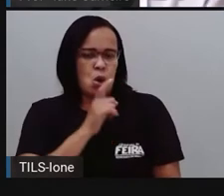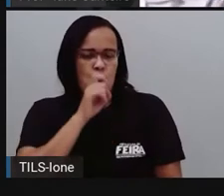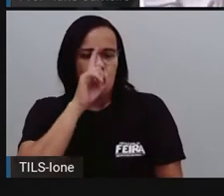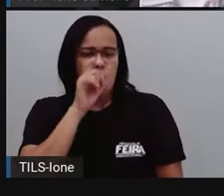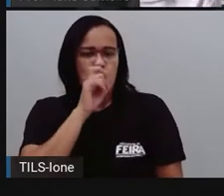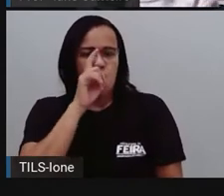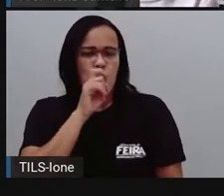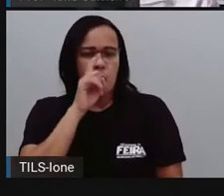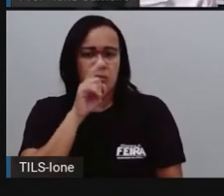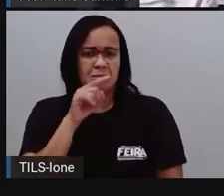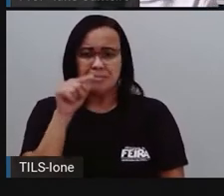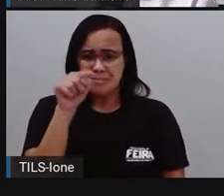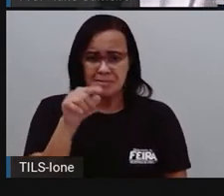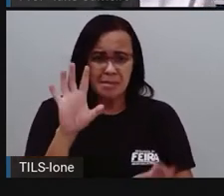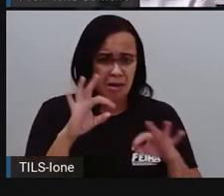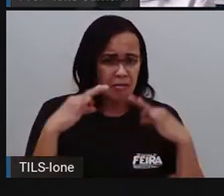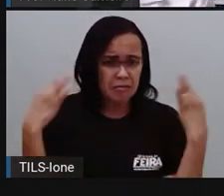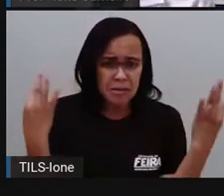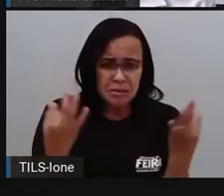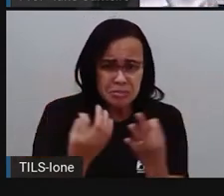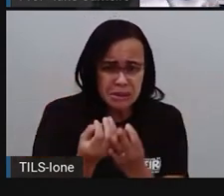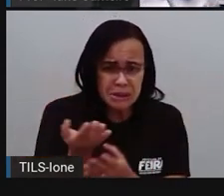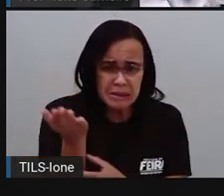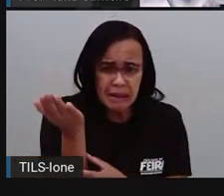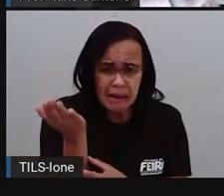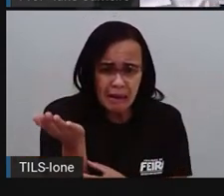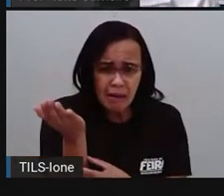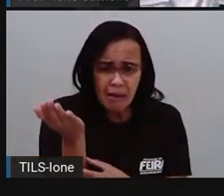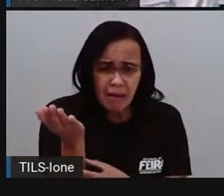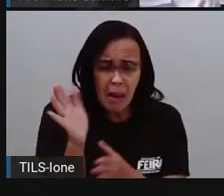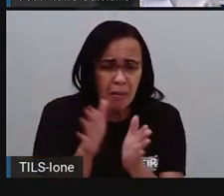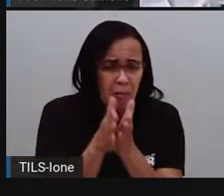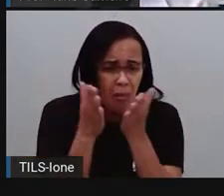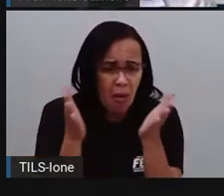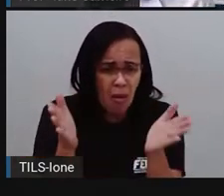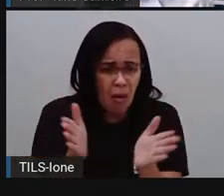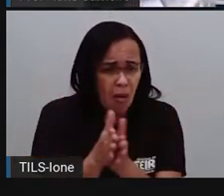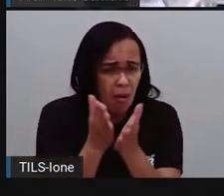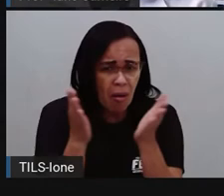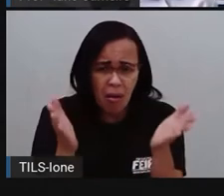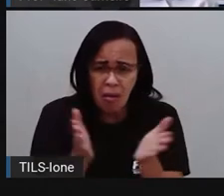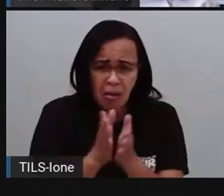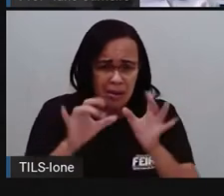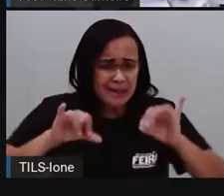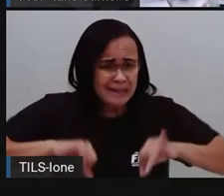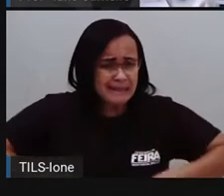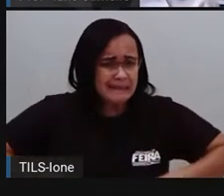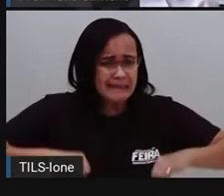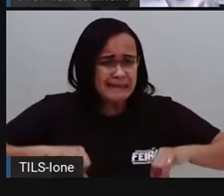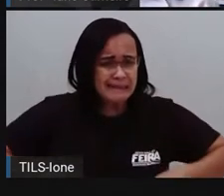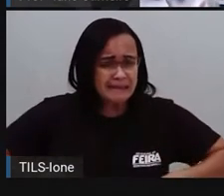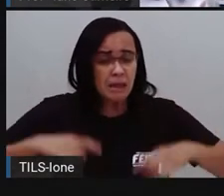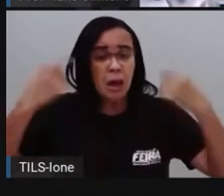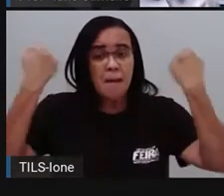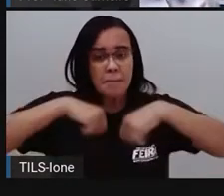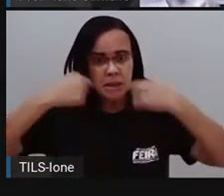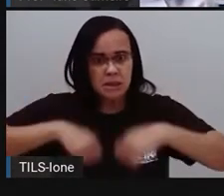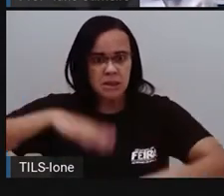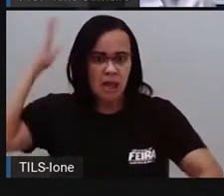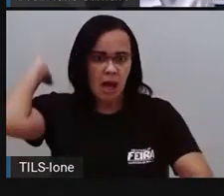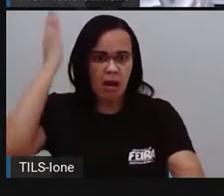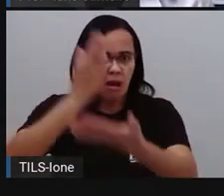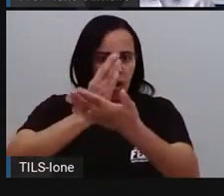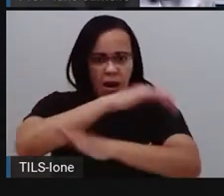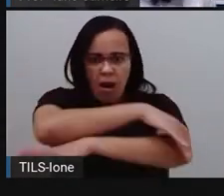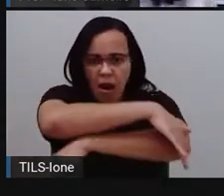não tem valor, né? E a gente precisa desconstruir isso, certo? E aqui, ó, como é que a gente